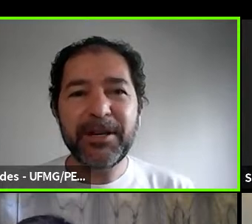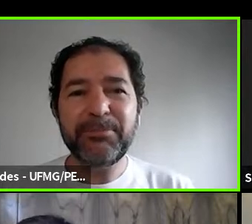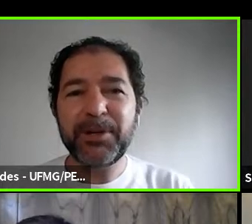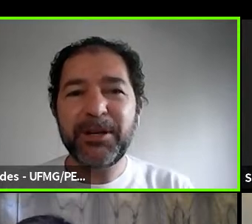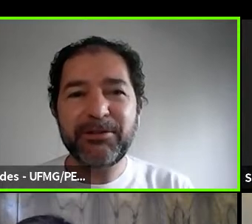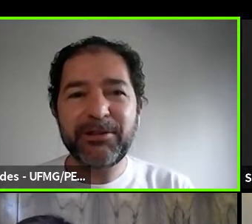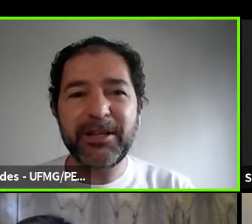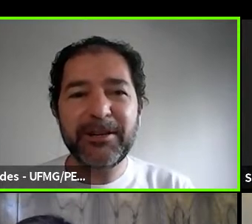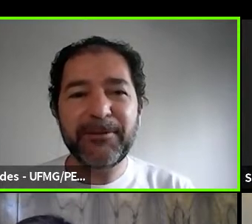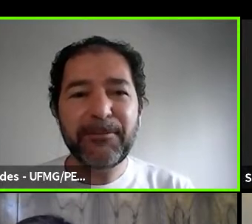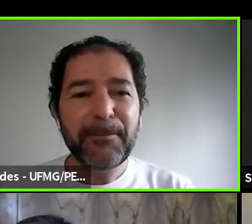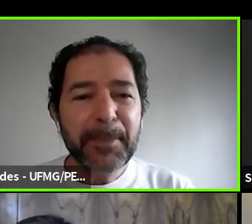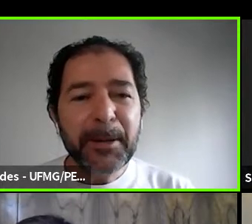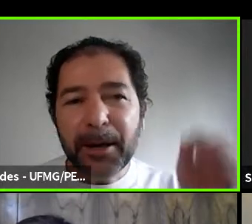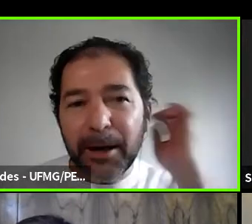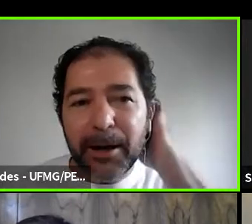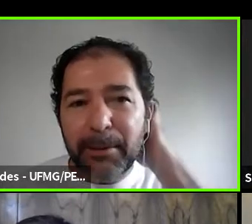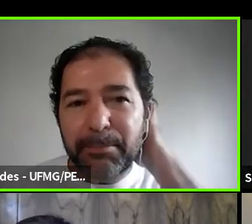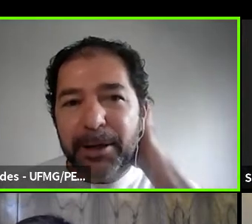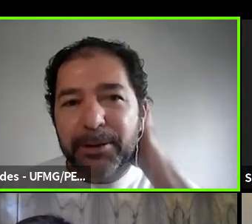gente ver, porque acho que a